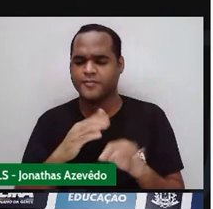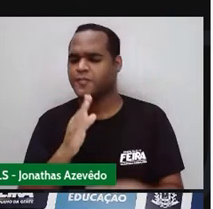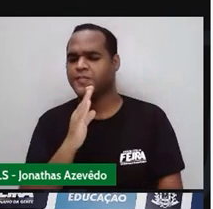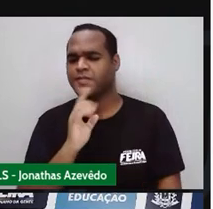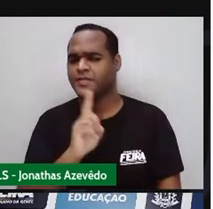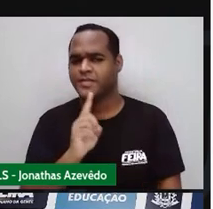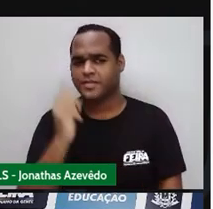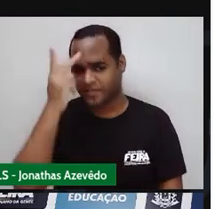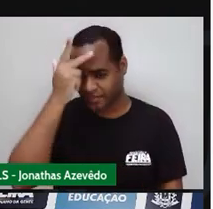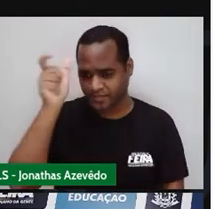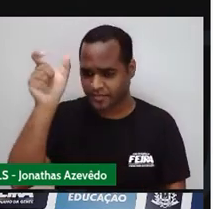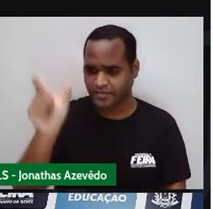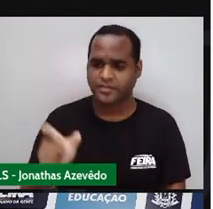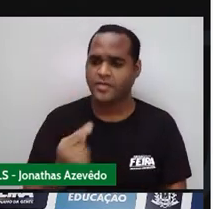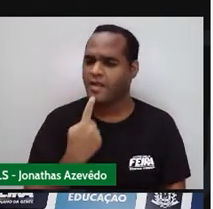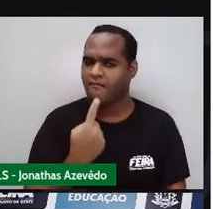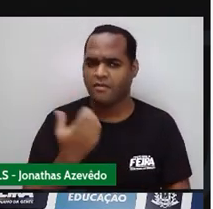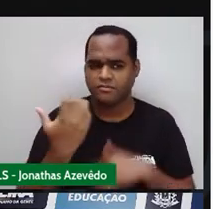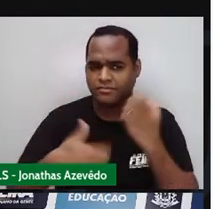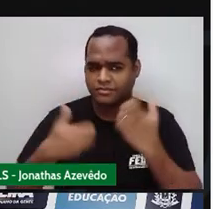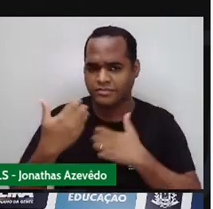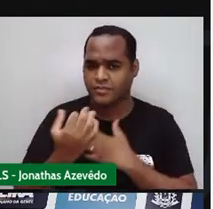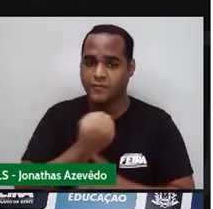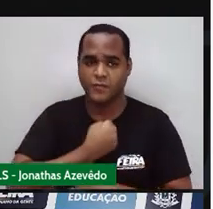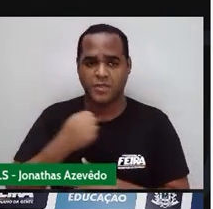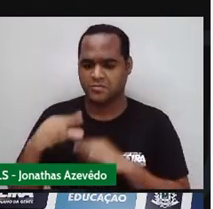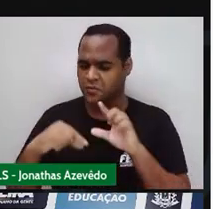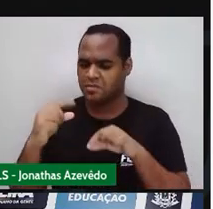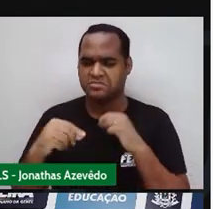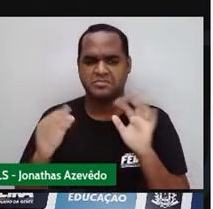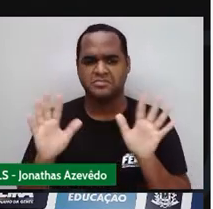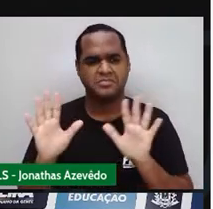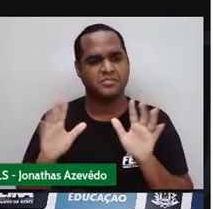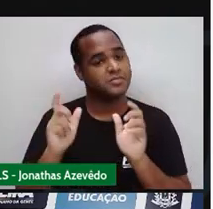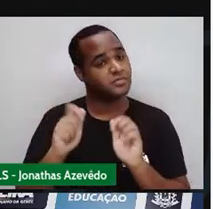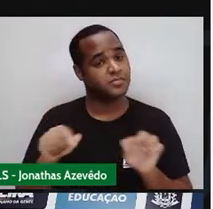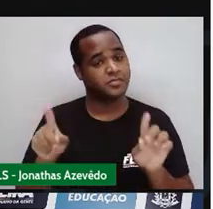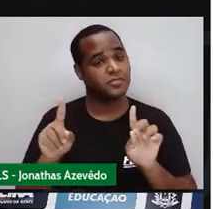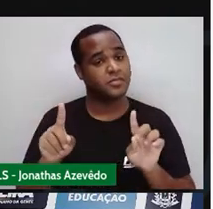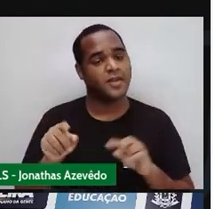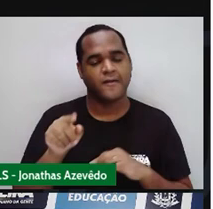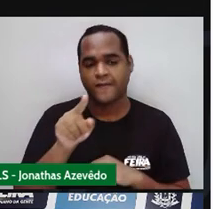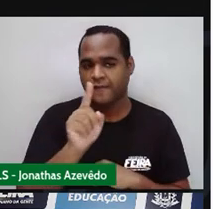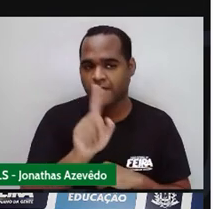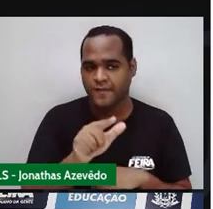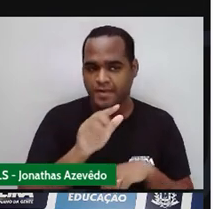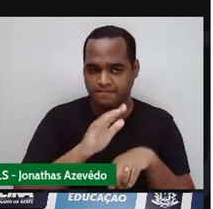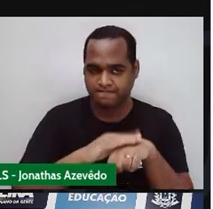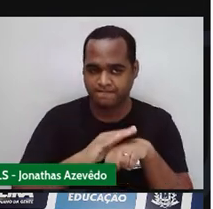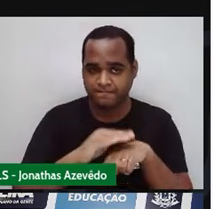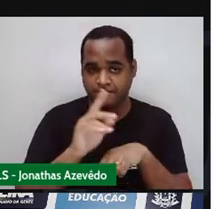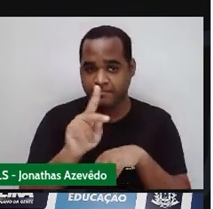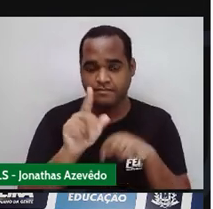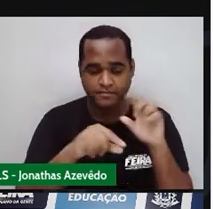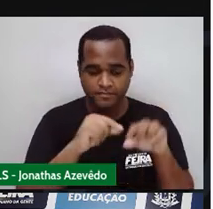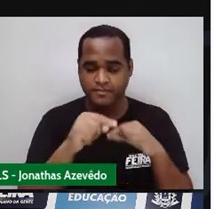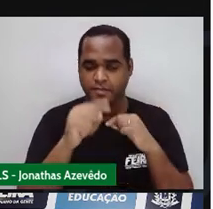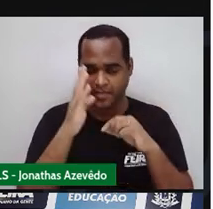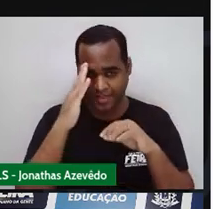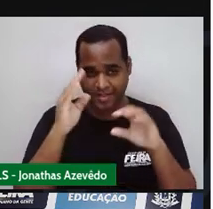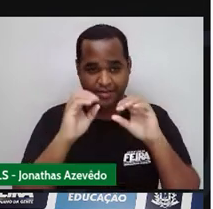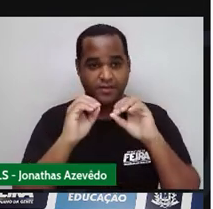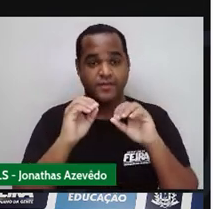pessoa não fala pra nós Os três números que ela escolheu E esses três números que ela escolheu